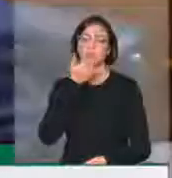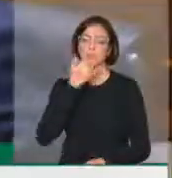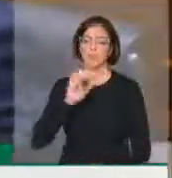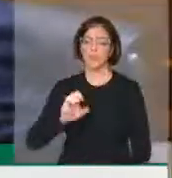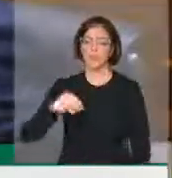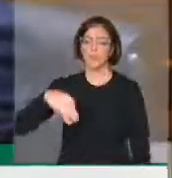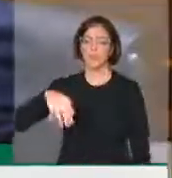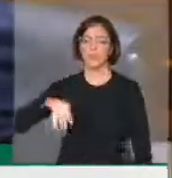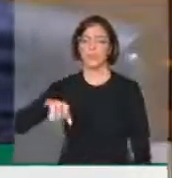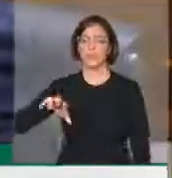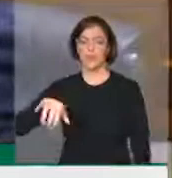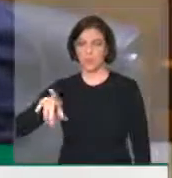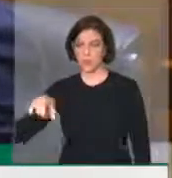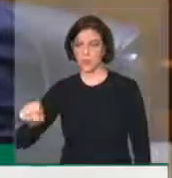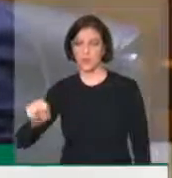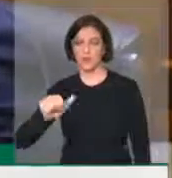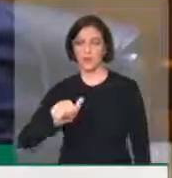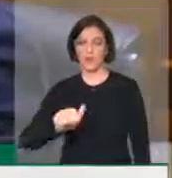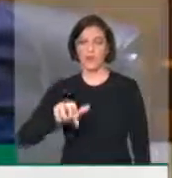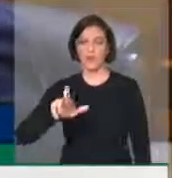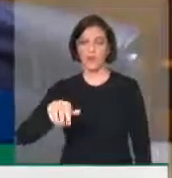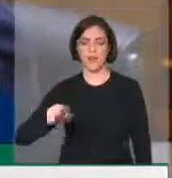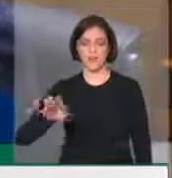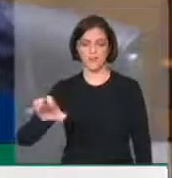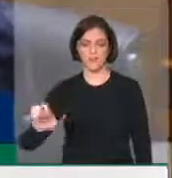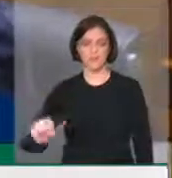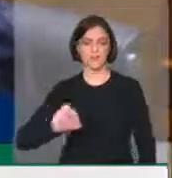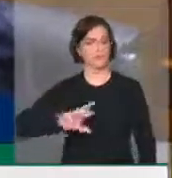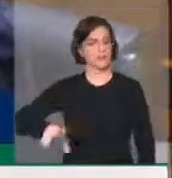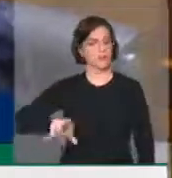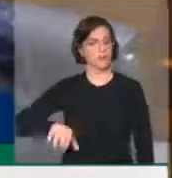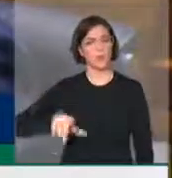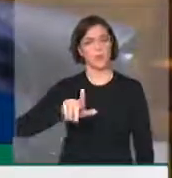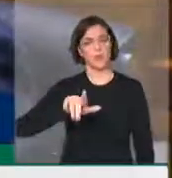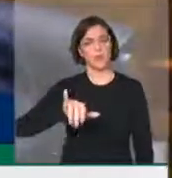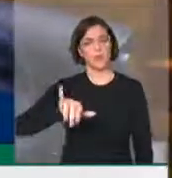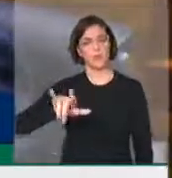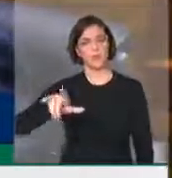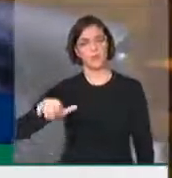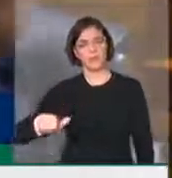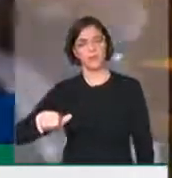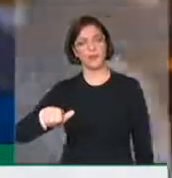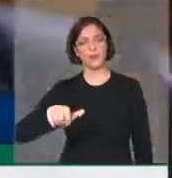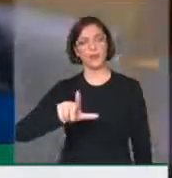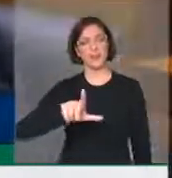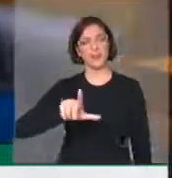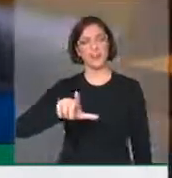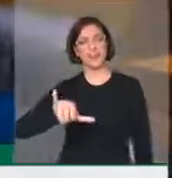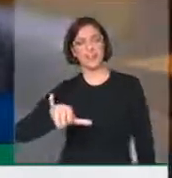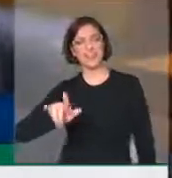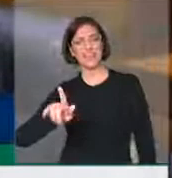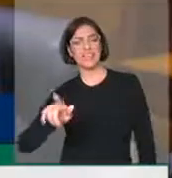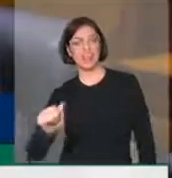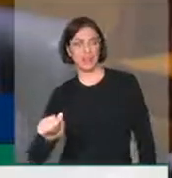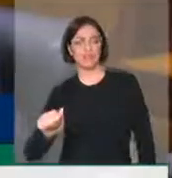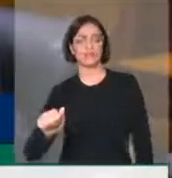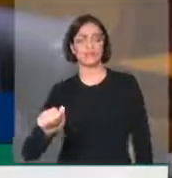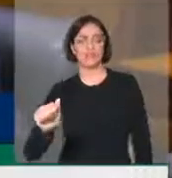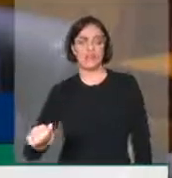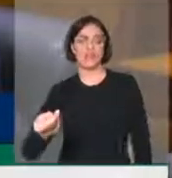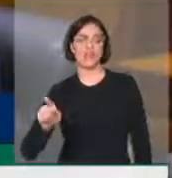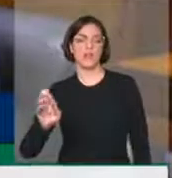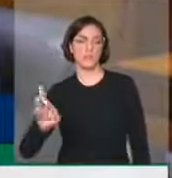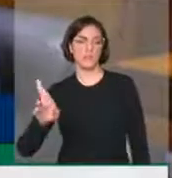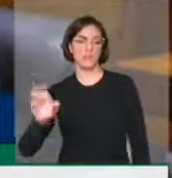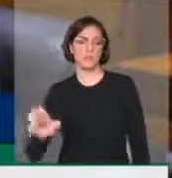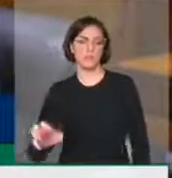E quero parabenizar os Emirados Árabes pela abertura que fazem com o Brasil na questão religiosa, na